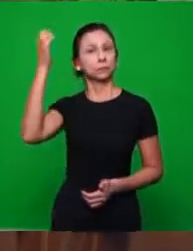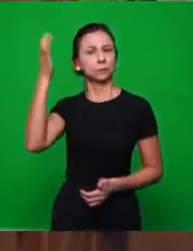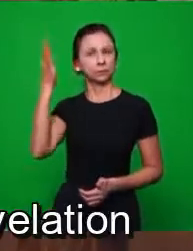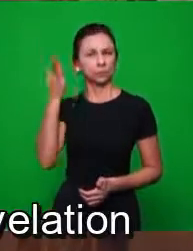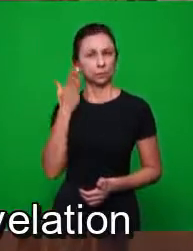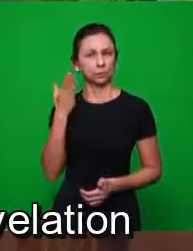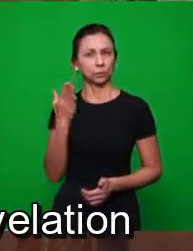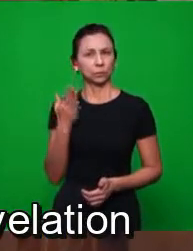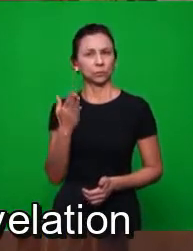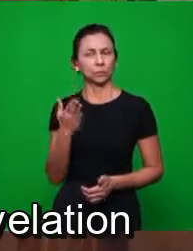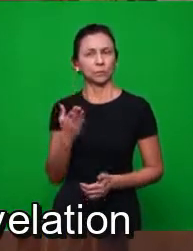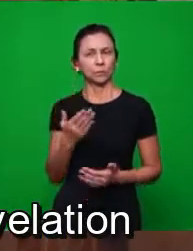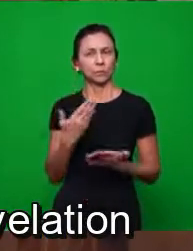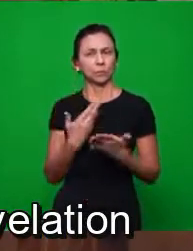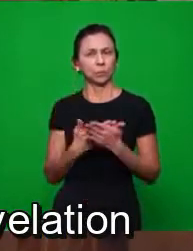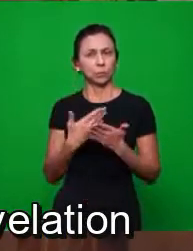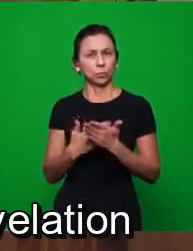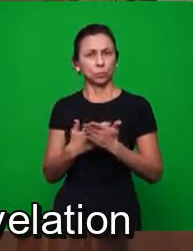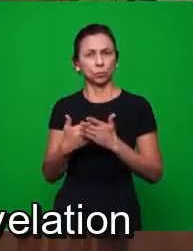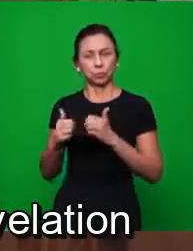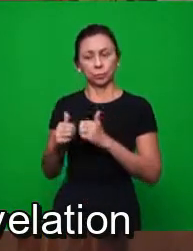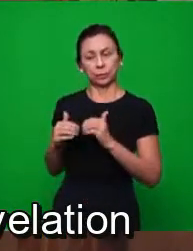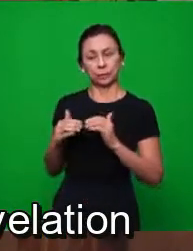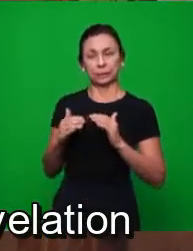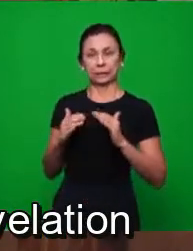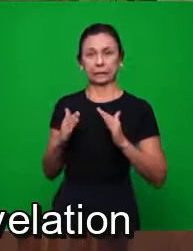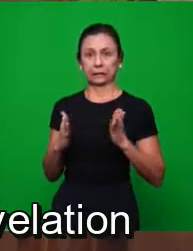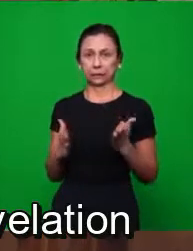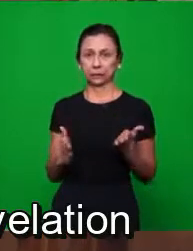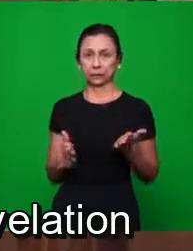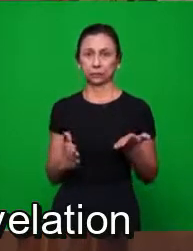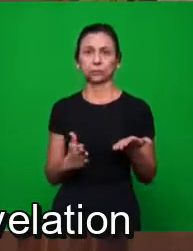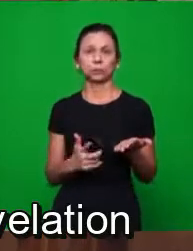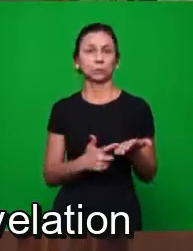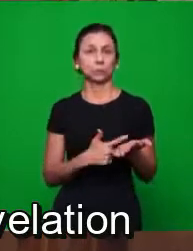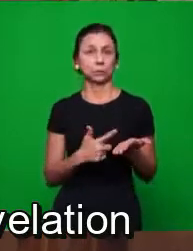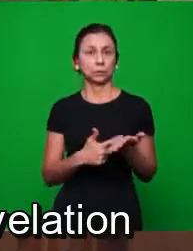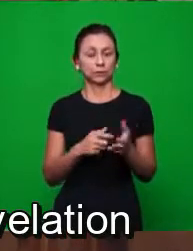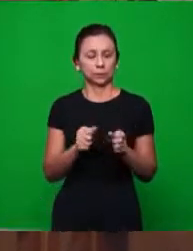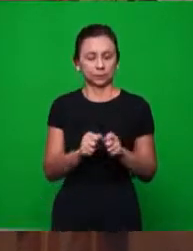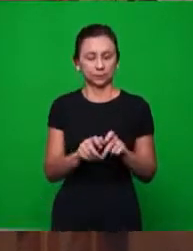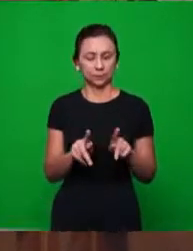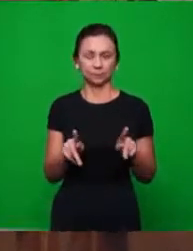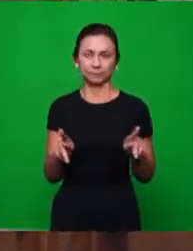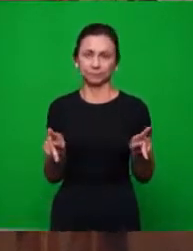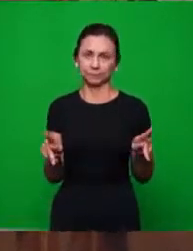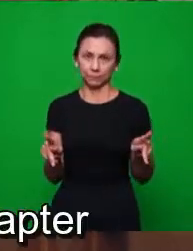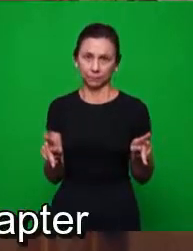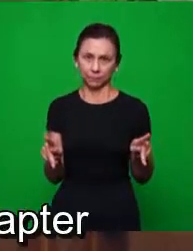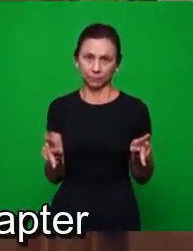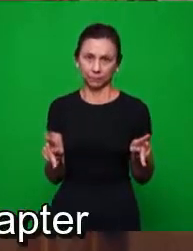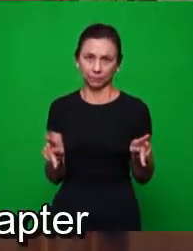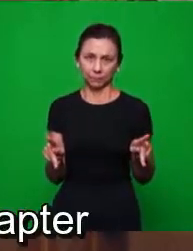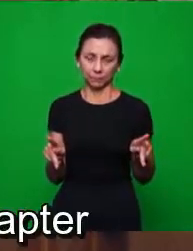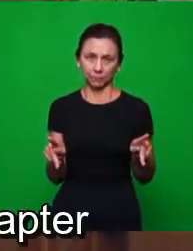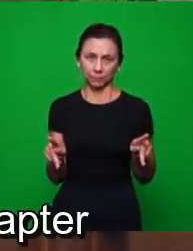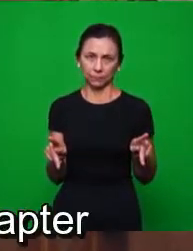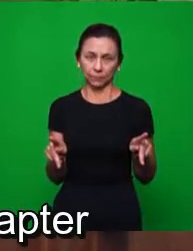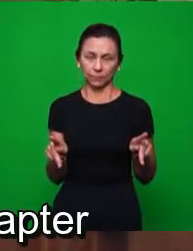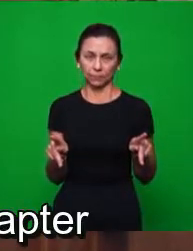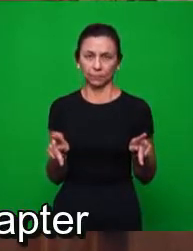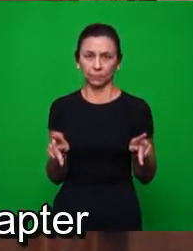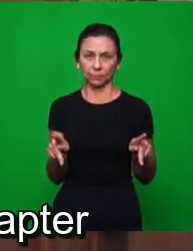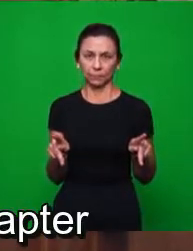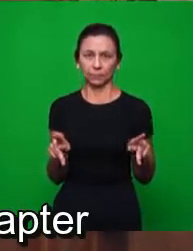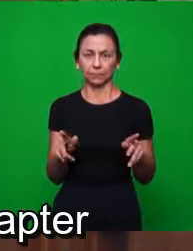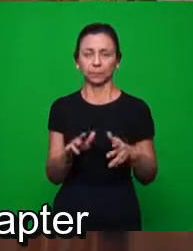início ao estudo da Palavra de Deus no livro de Apocalipse, com ênfase